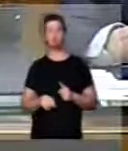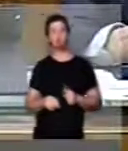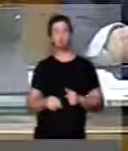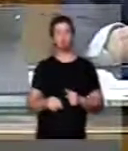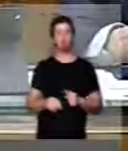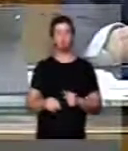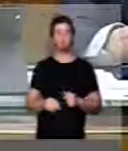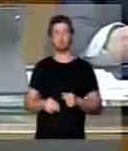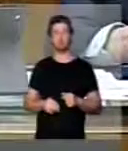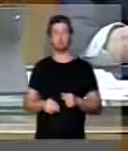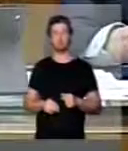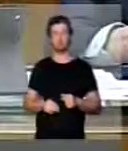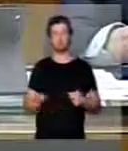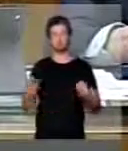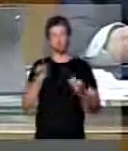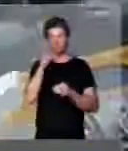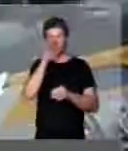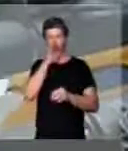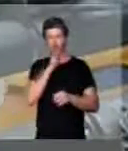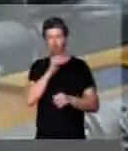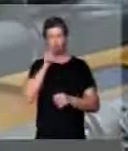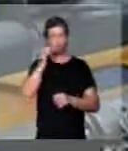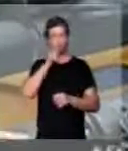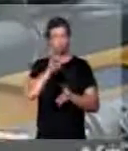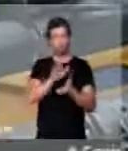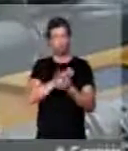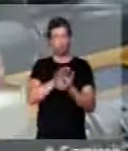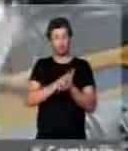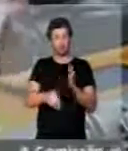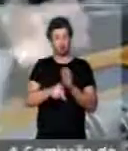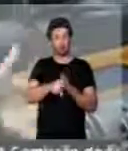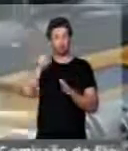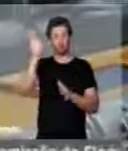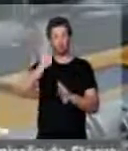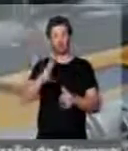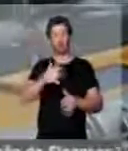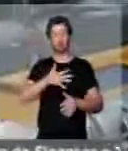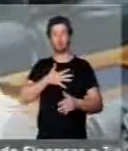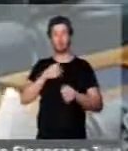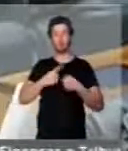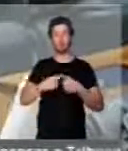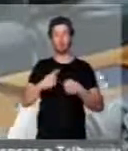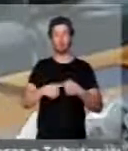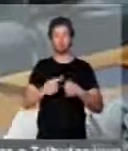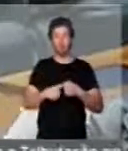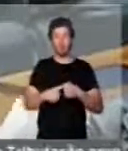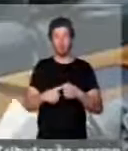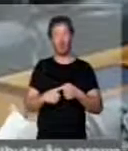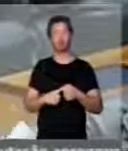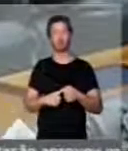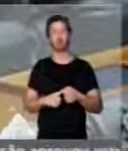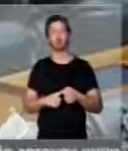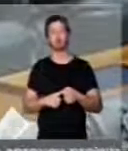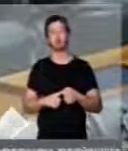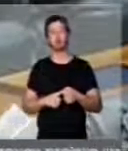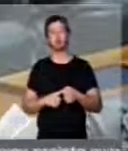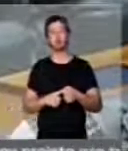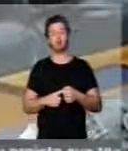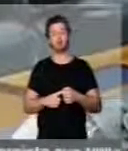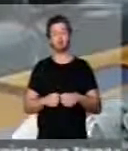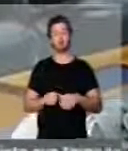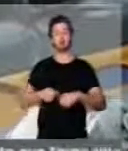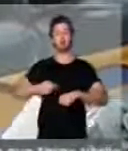rapidinho aqui, presidente, uma pernambucana brasileira da minha terra de Afogado da Engazeira, a Iane Marques,